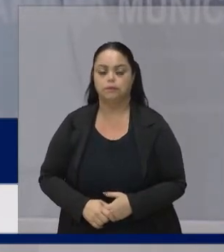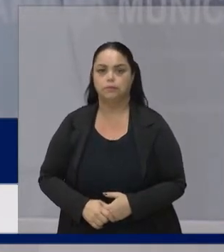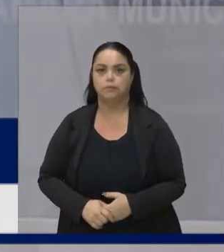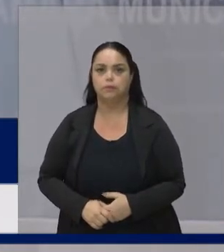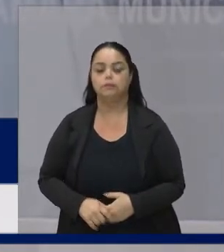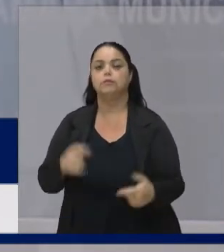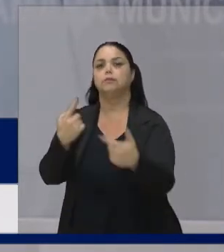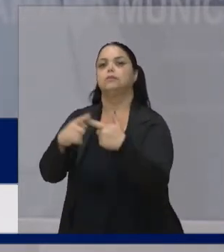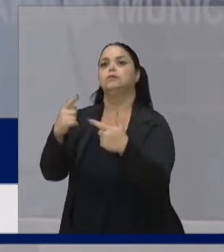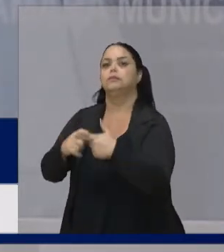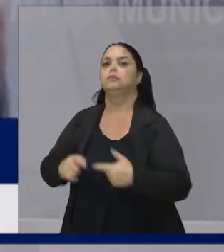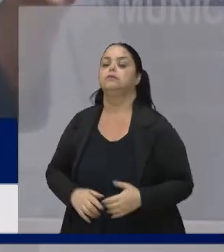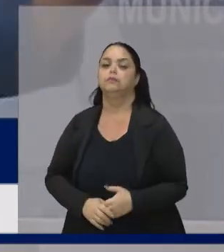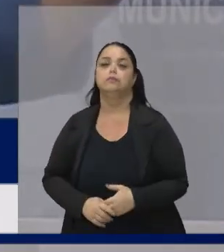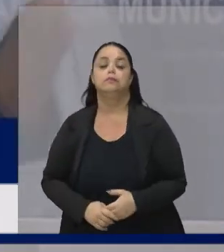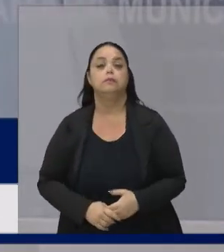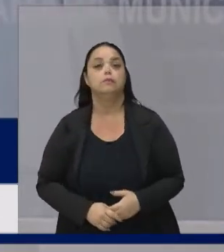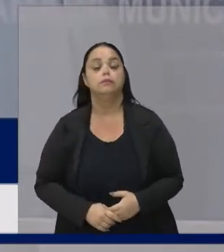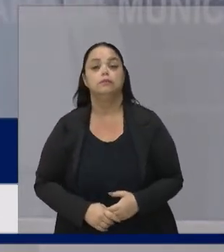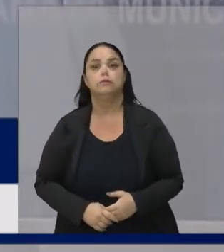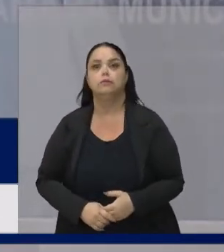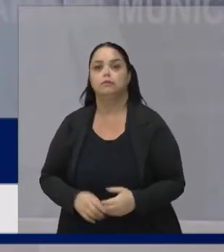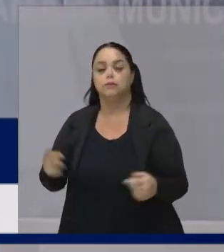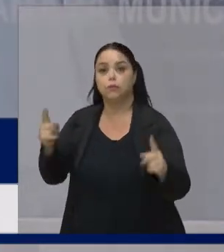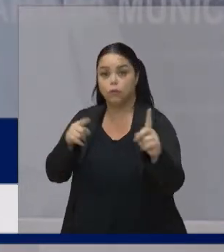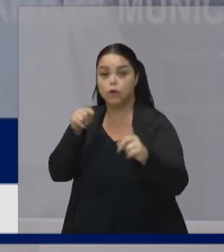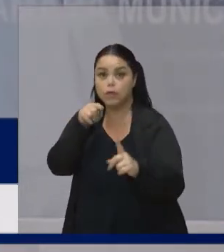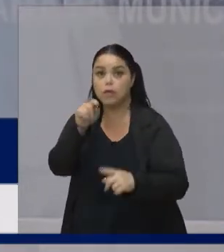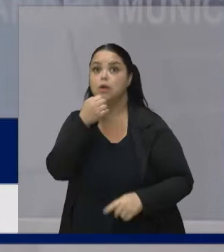Porque no final das contas Você vira uma inspiração